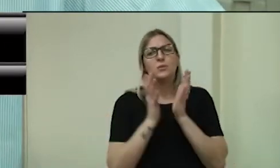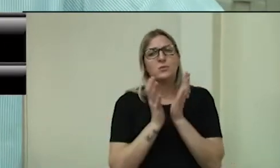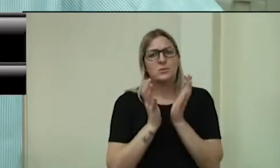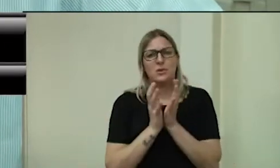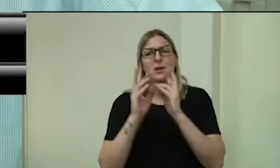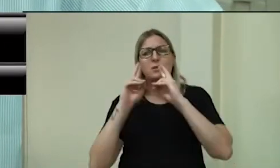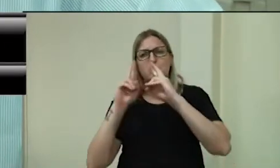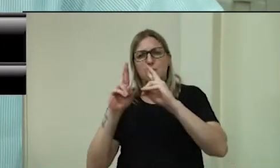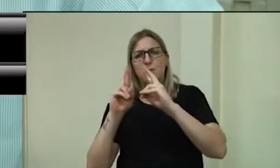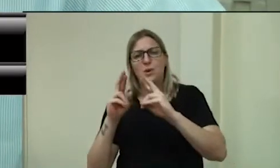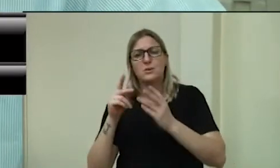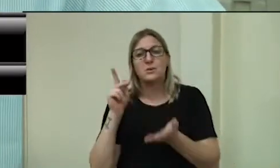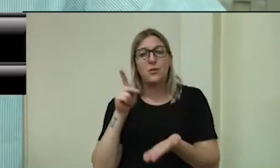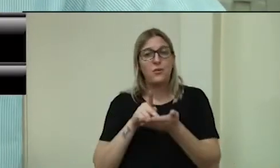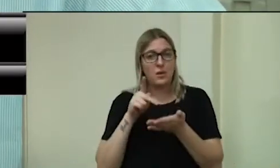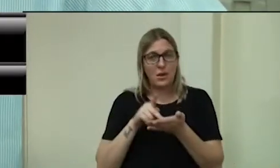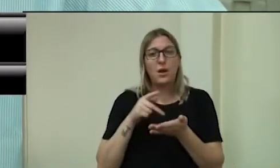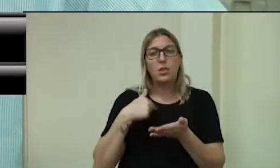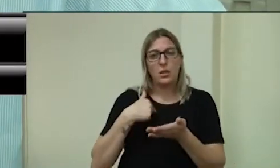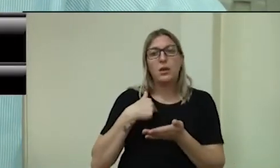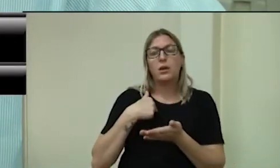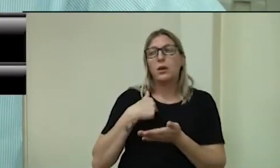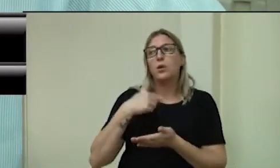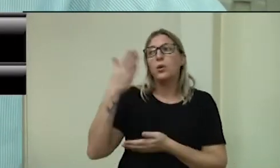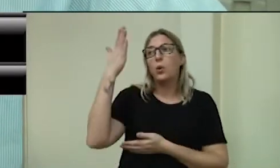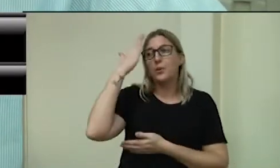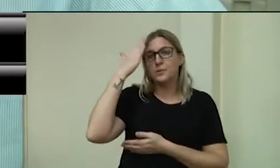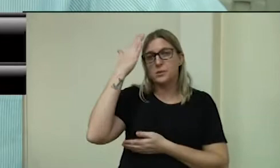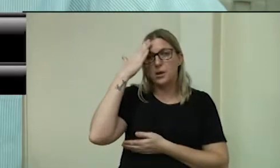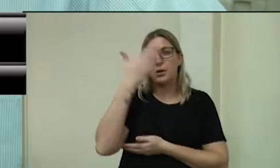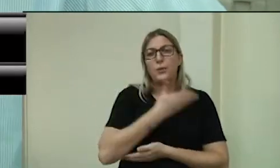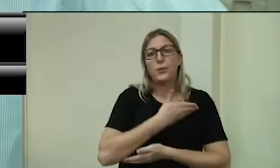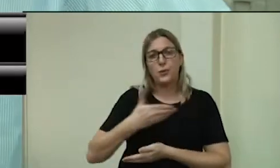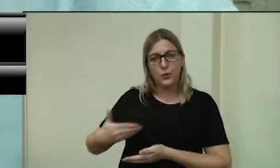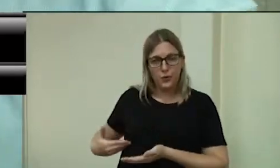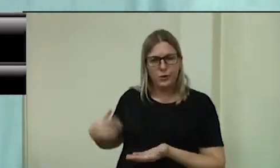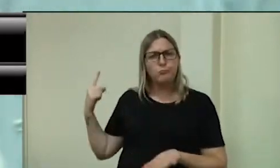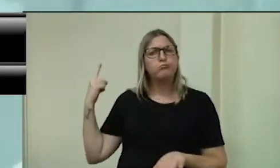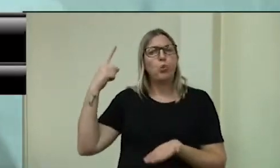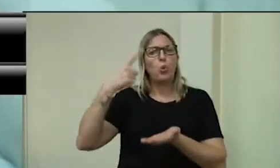essa administração, está comprometida, com a população do Erechim, obrigado.